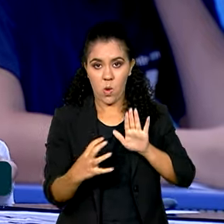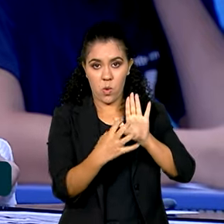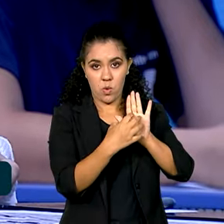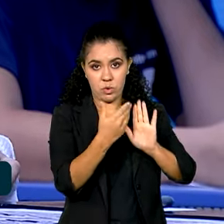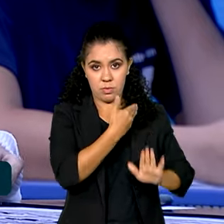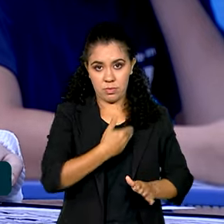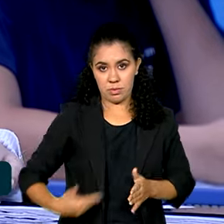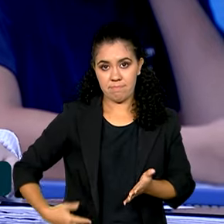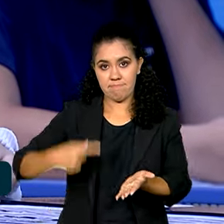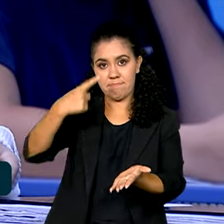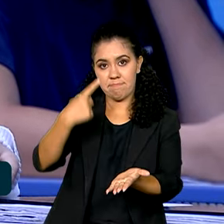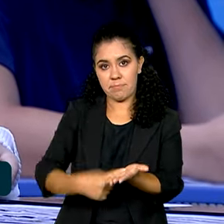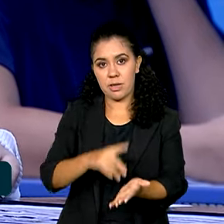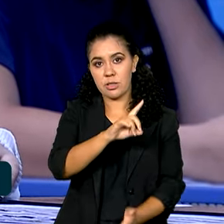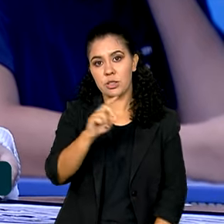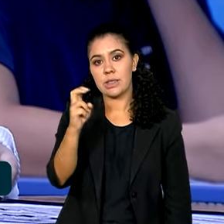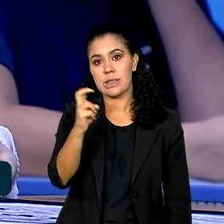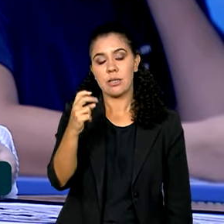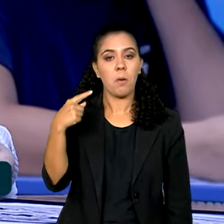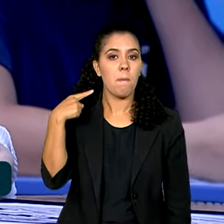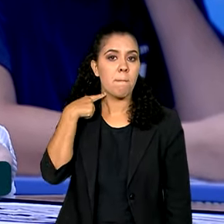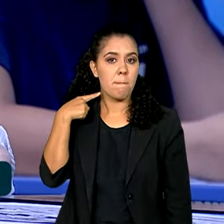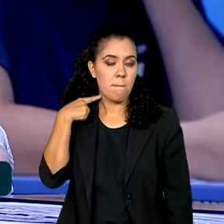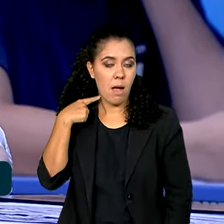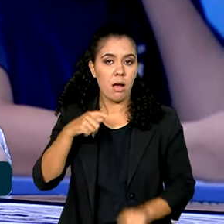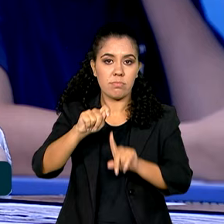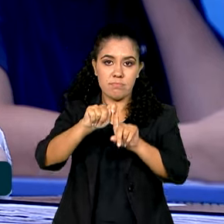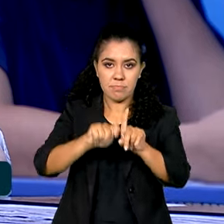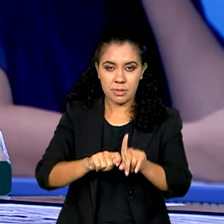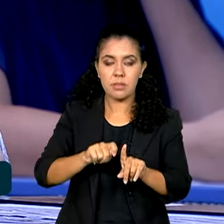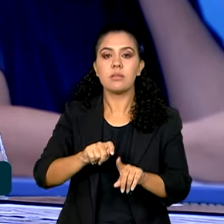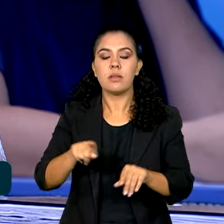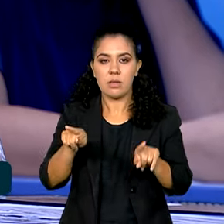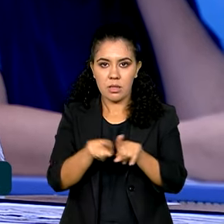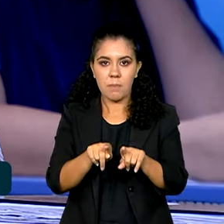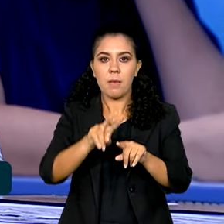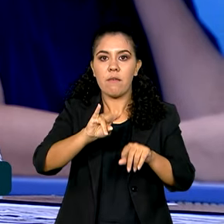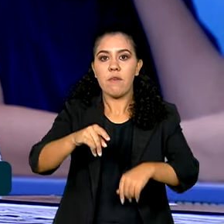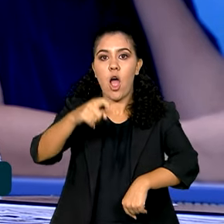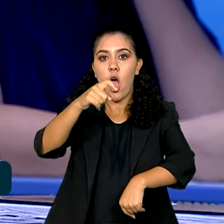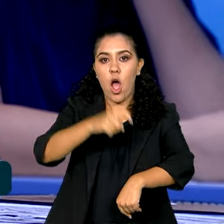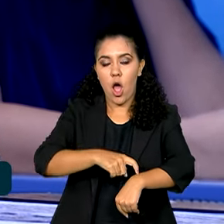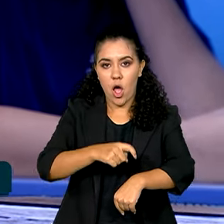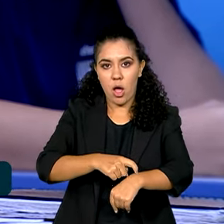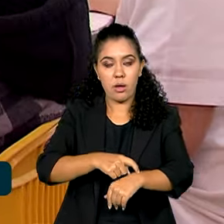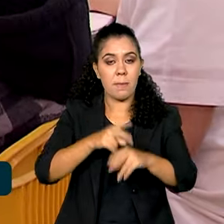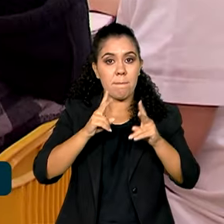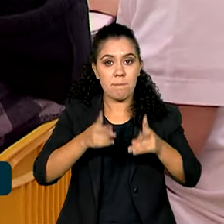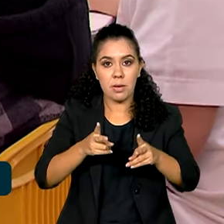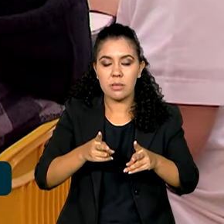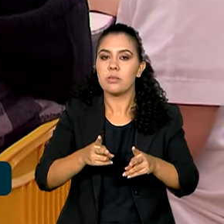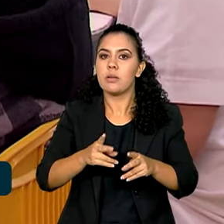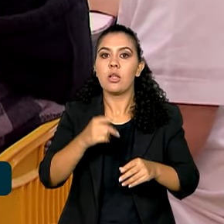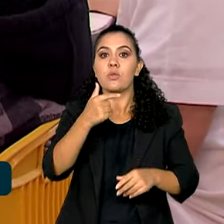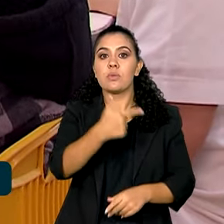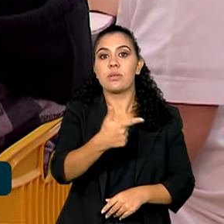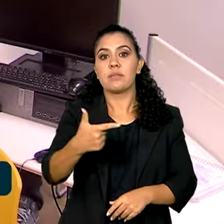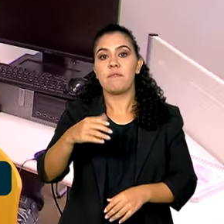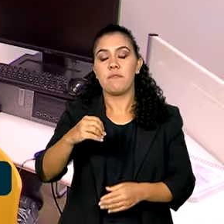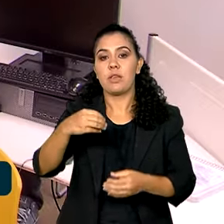marcado para o dia 5 de maio e será aplicado no mesmo horário em 220 municípios